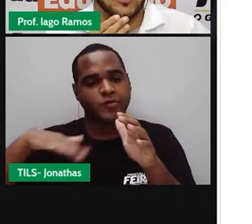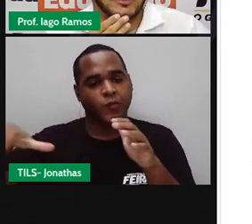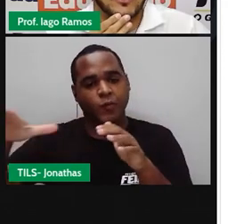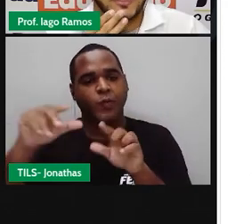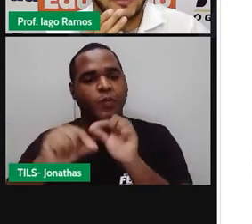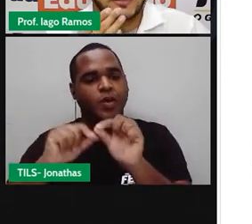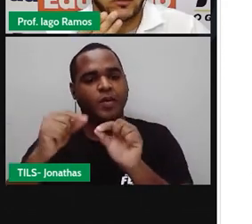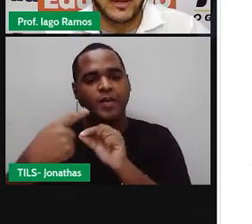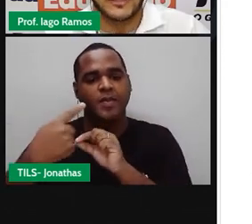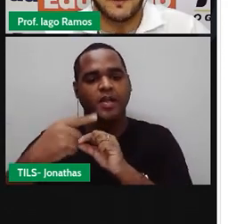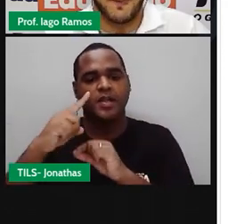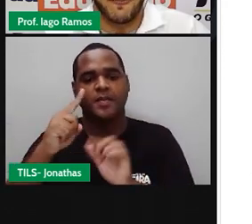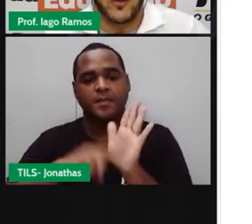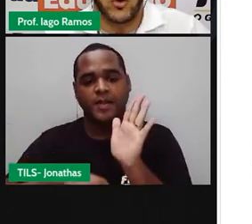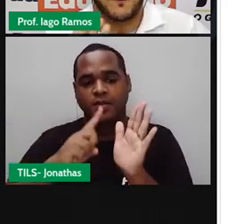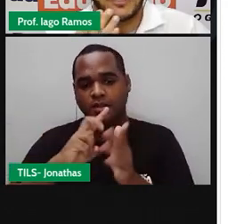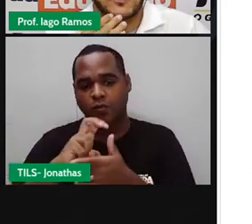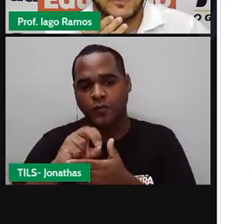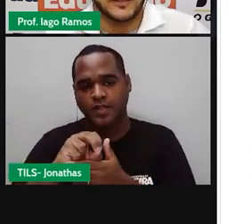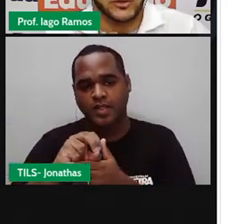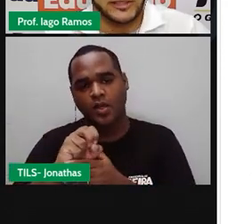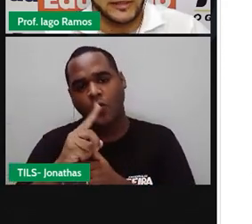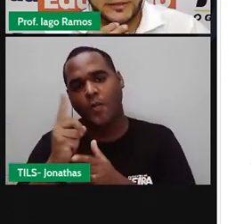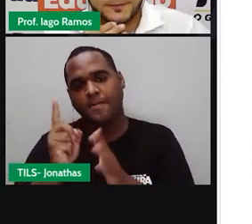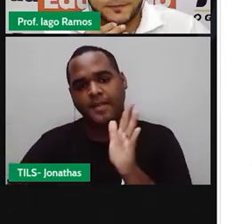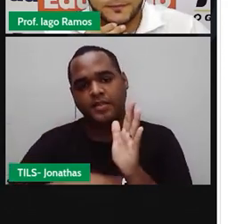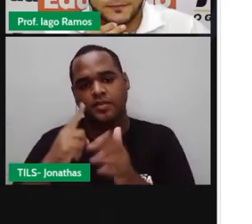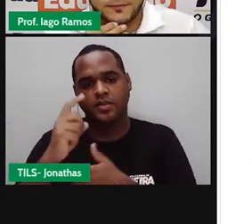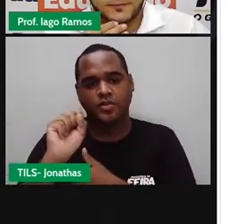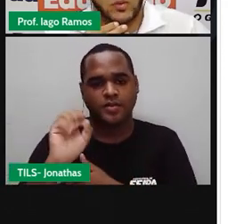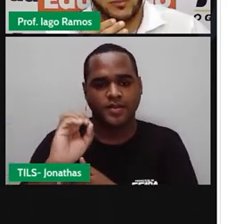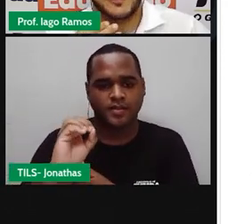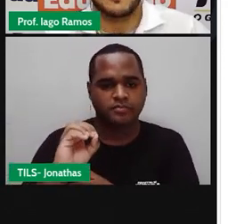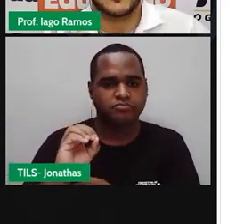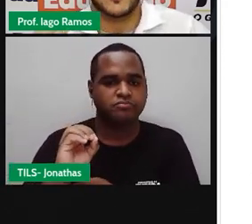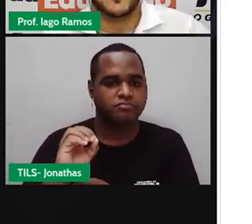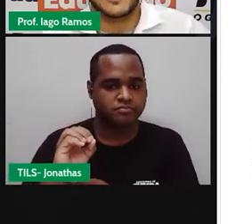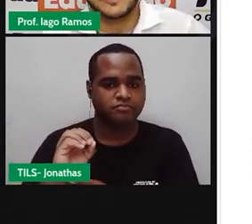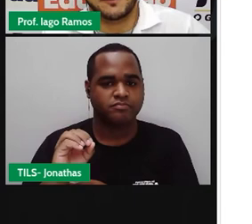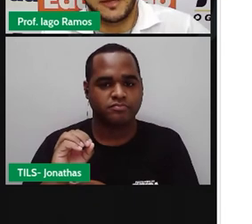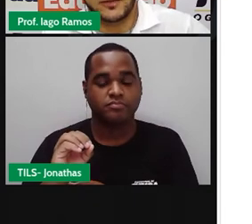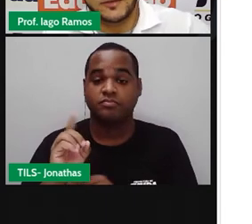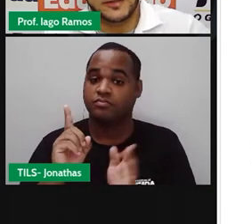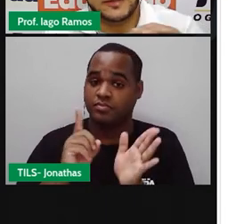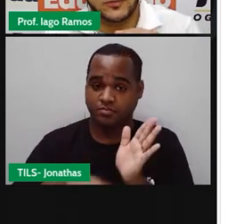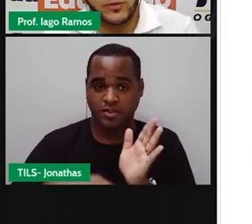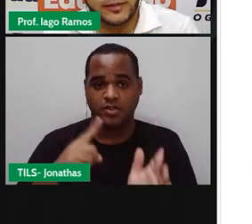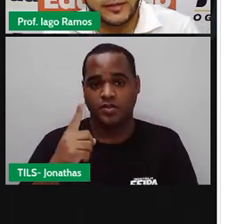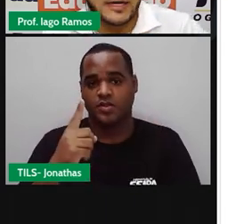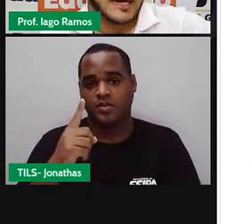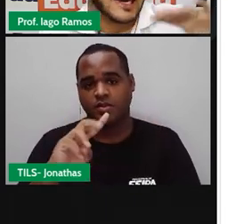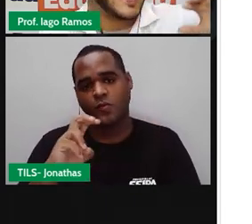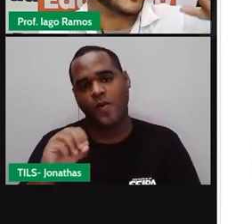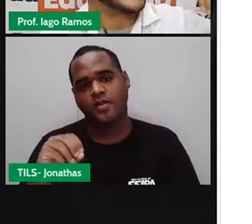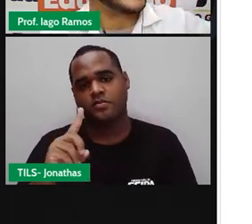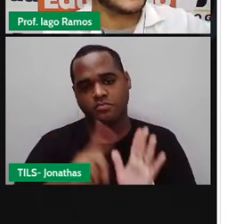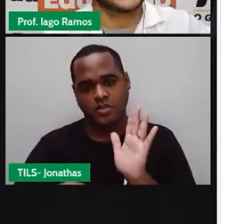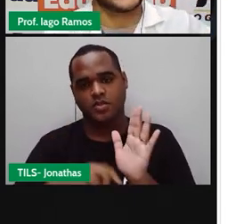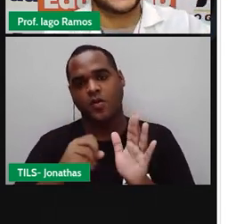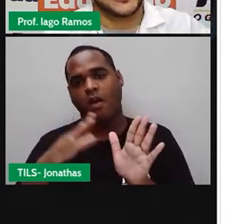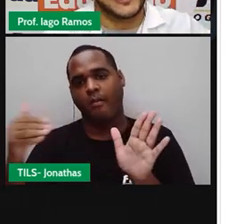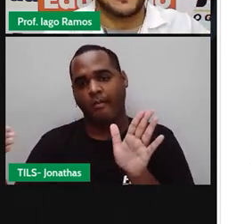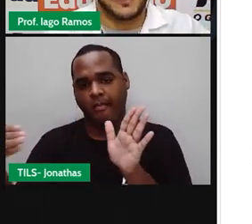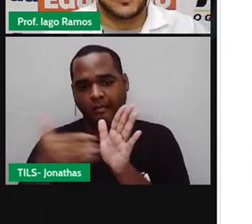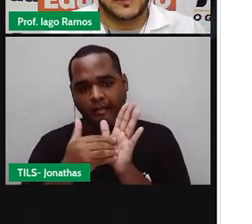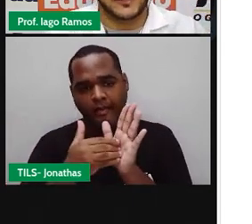primeiro? Menos 150 ou menos 180? Bom, primeiro vai aparecer menos 150 até